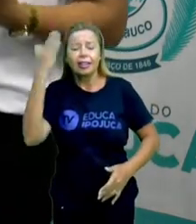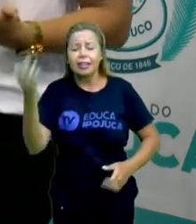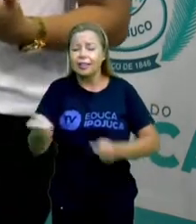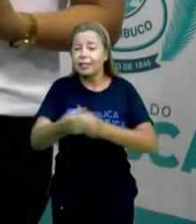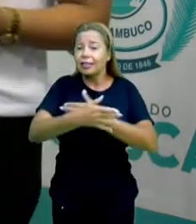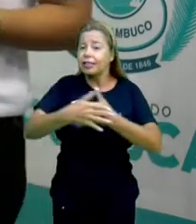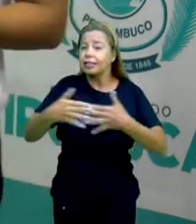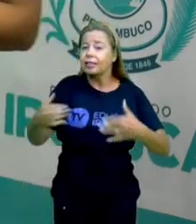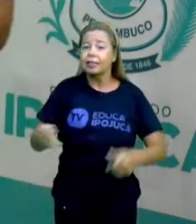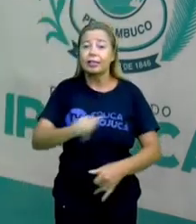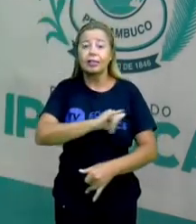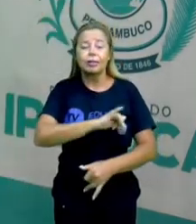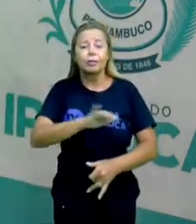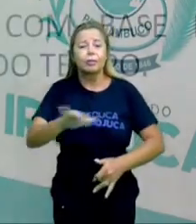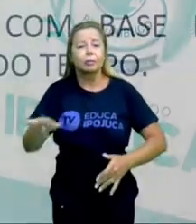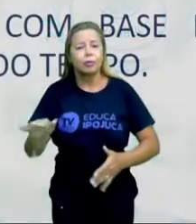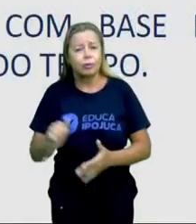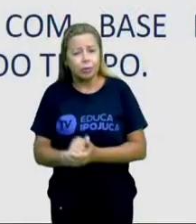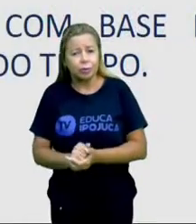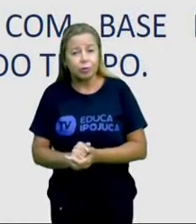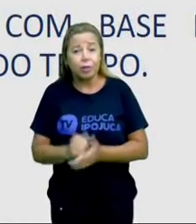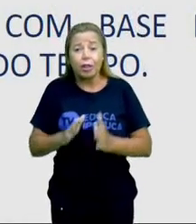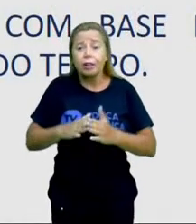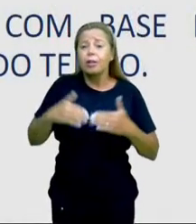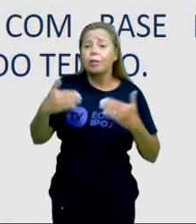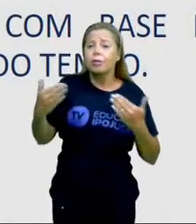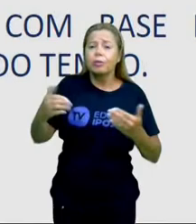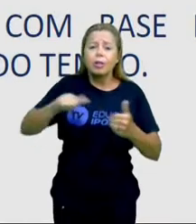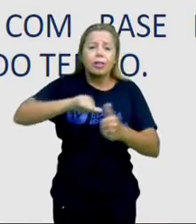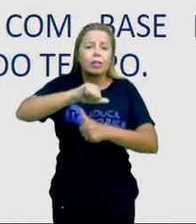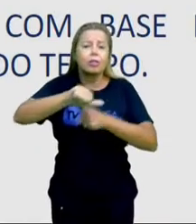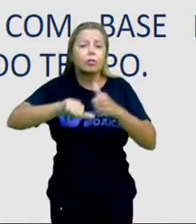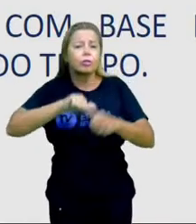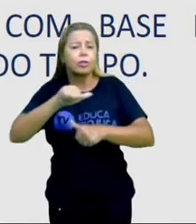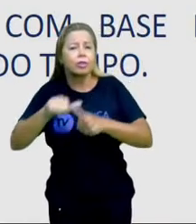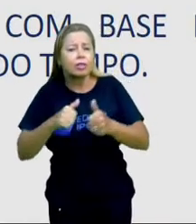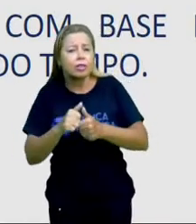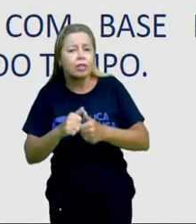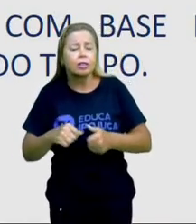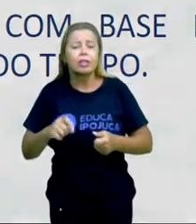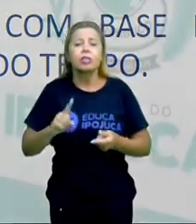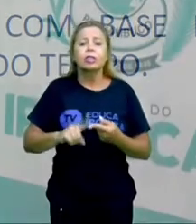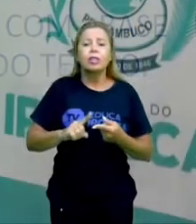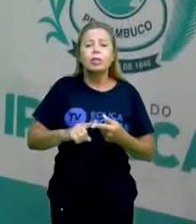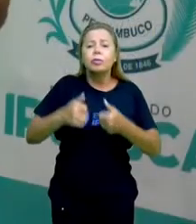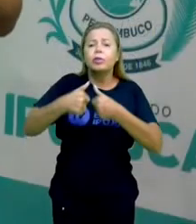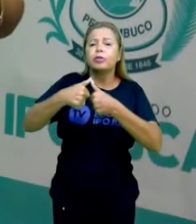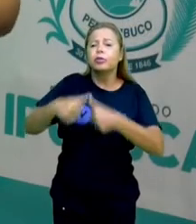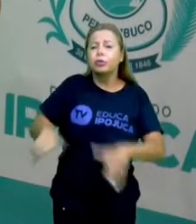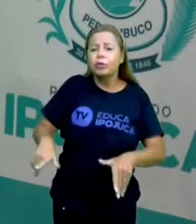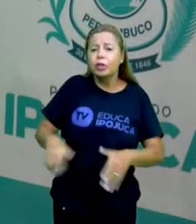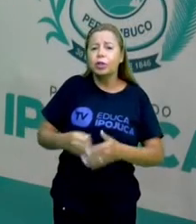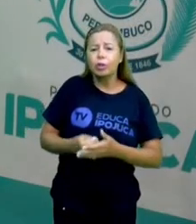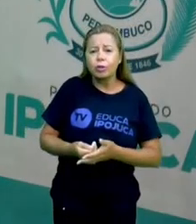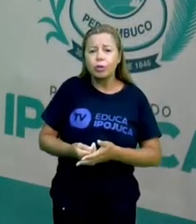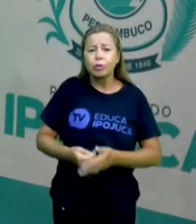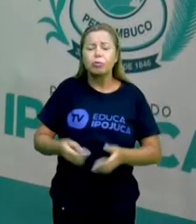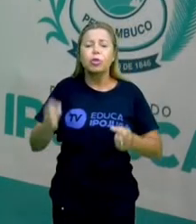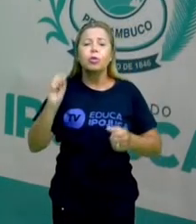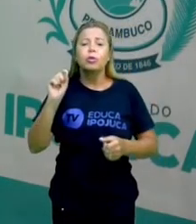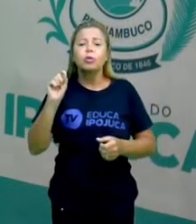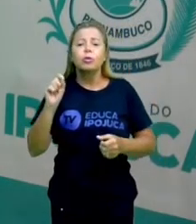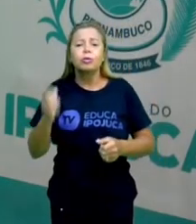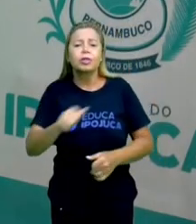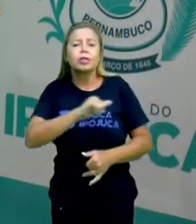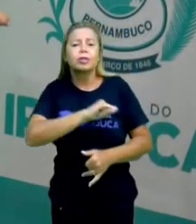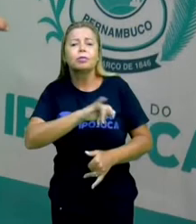com base na identificação de mudanças e permanências ao longo do seu tempo. Vocês já procuraram saber a